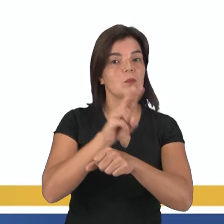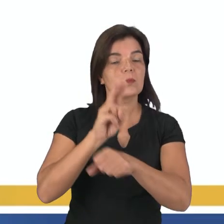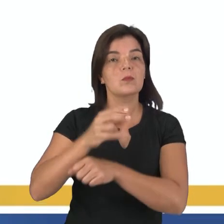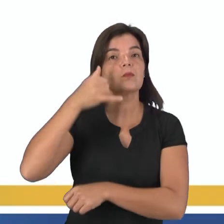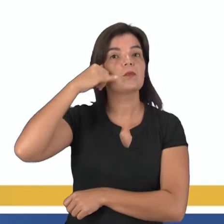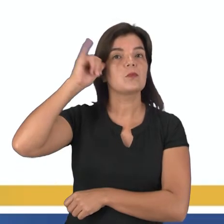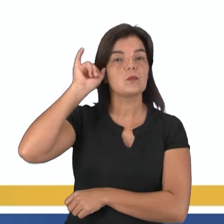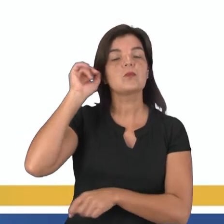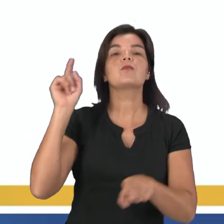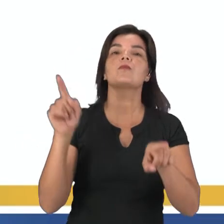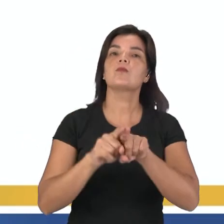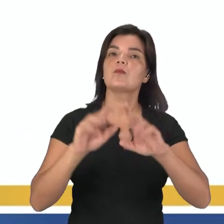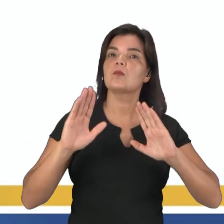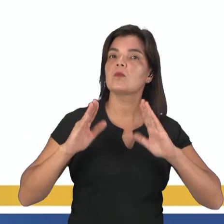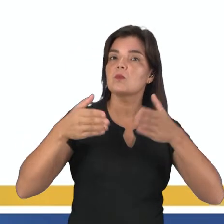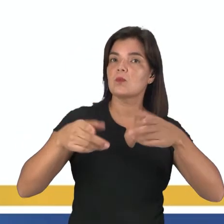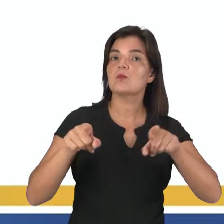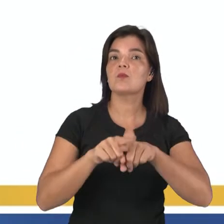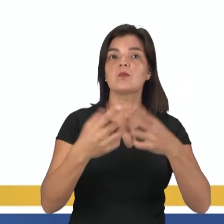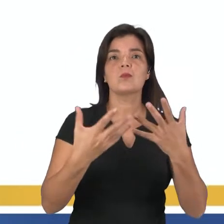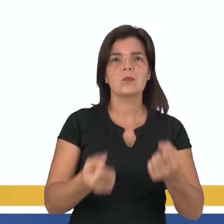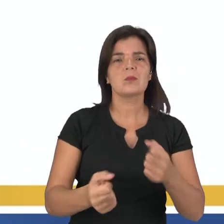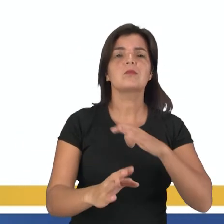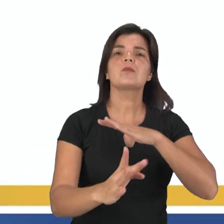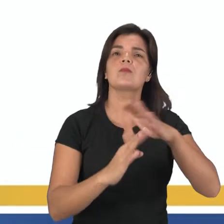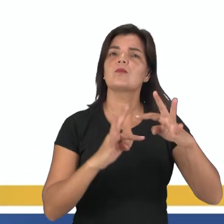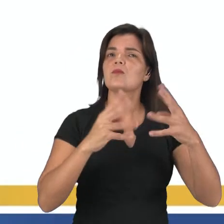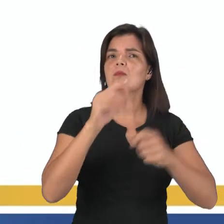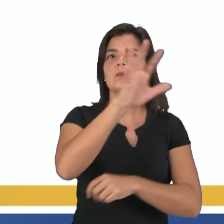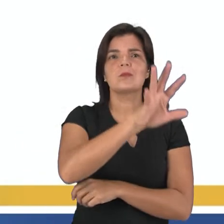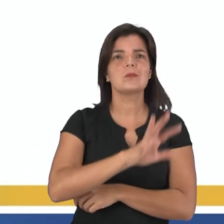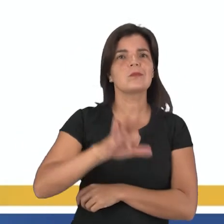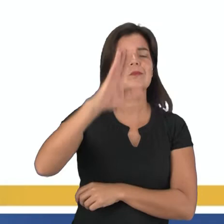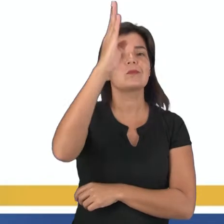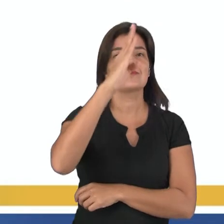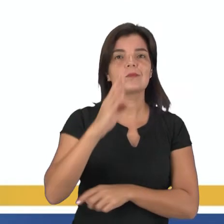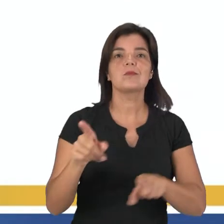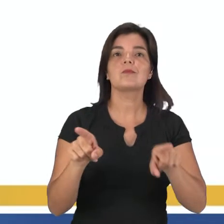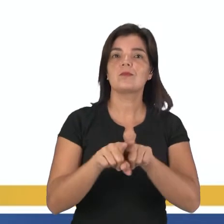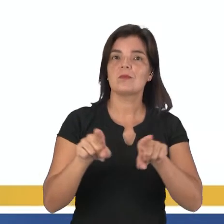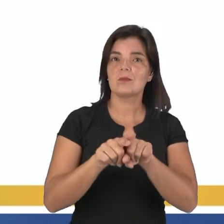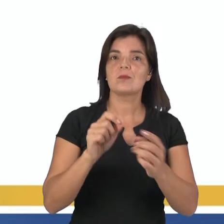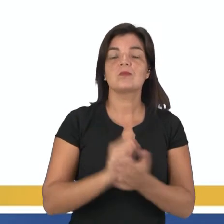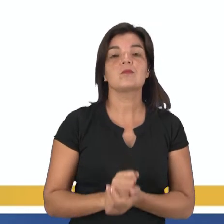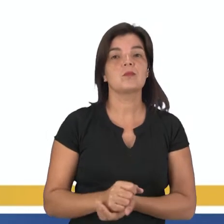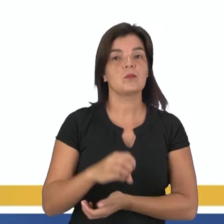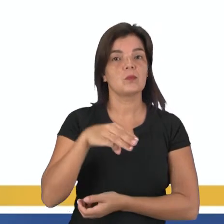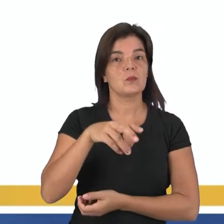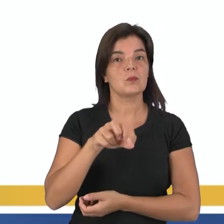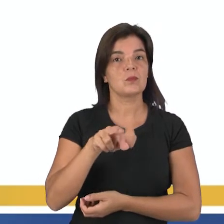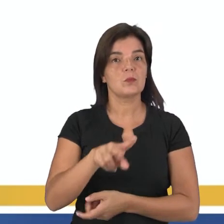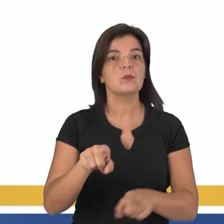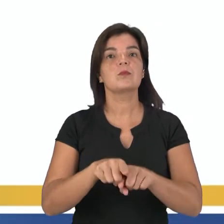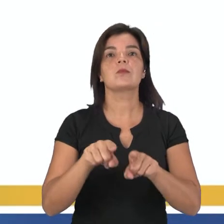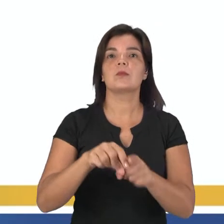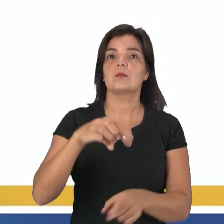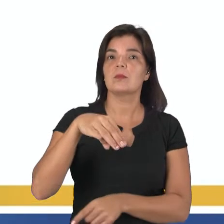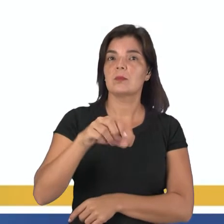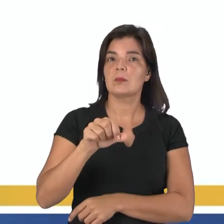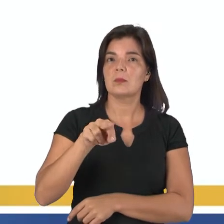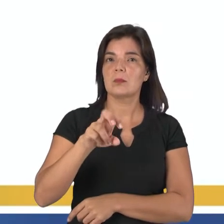região amazônica. O centro-oeste brasileiro recebeu migrante de todas as partes do Brasil com destaque para os mineiros,